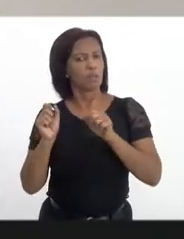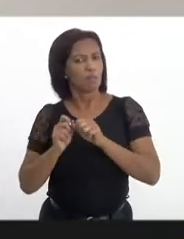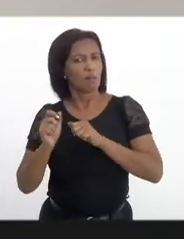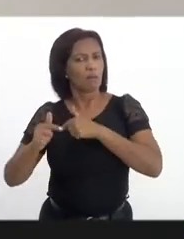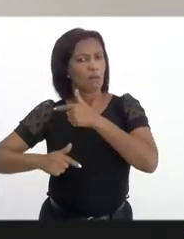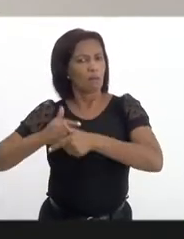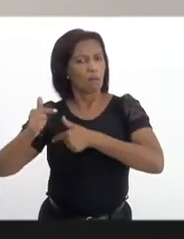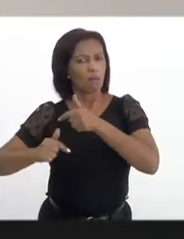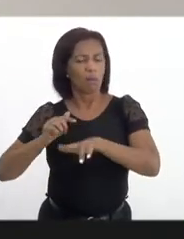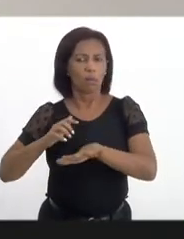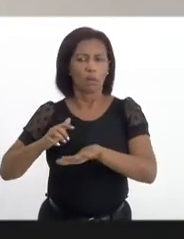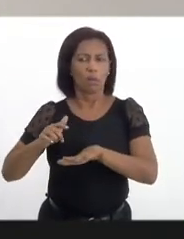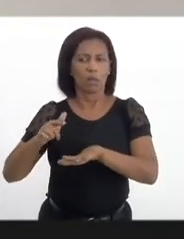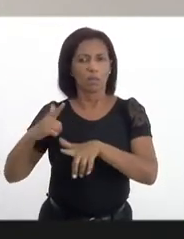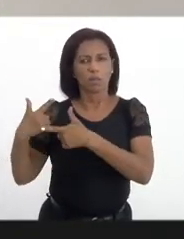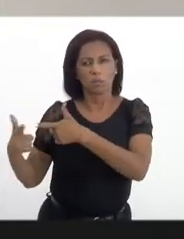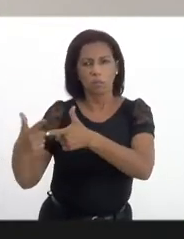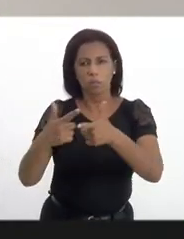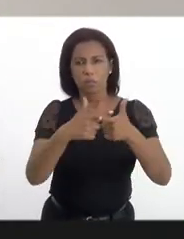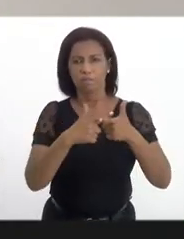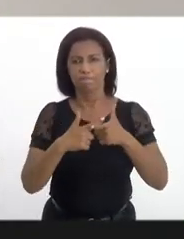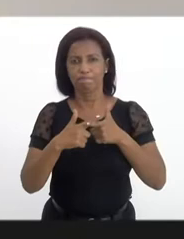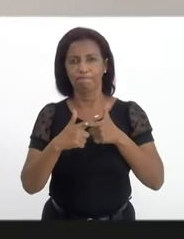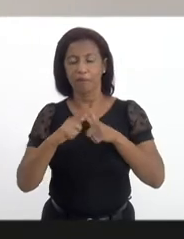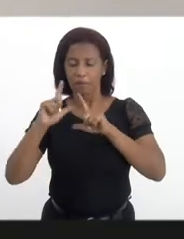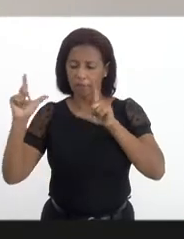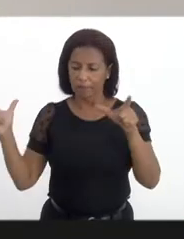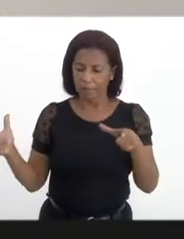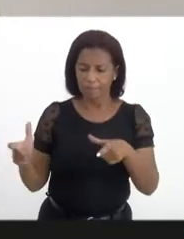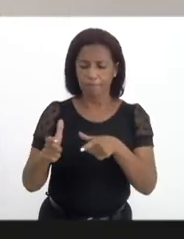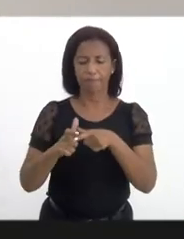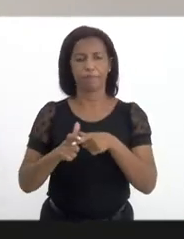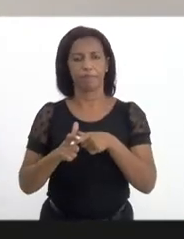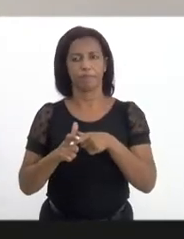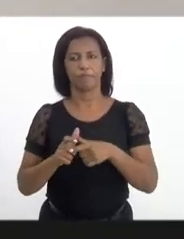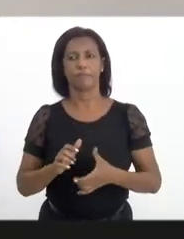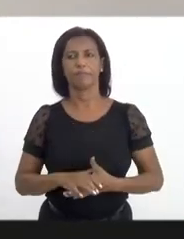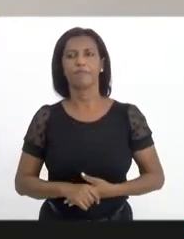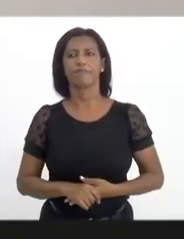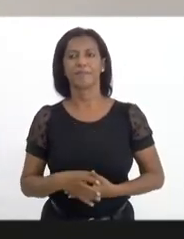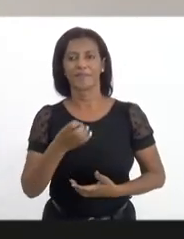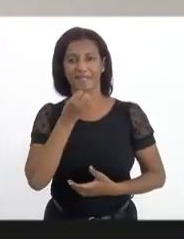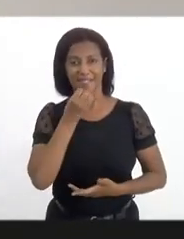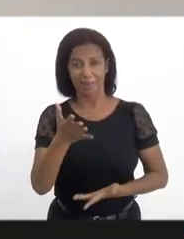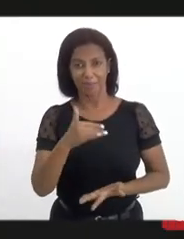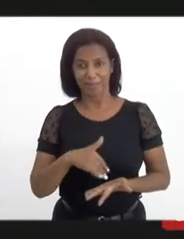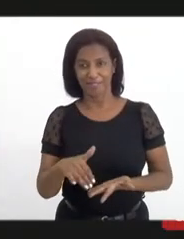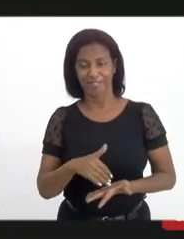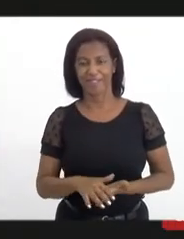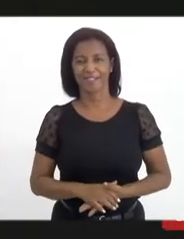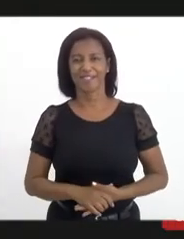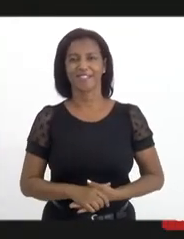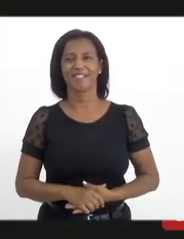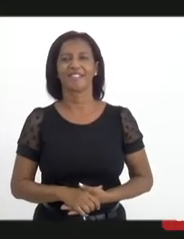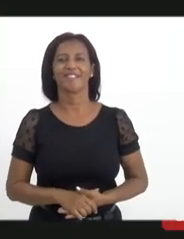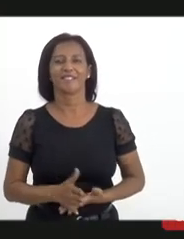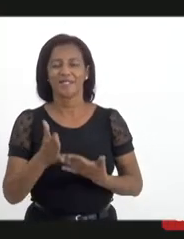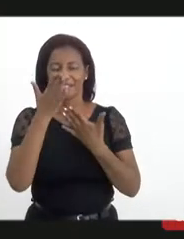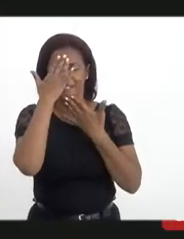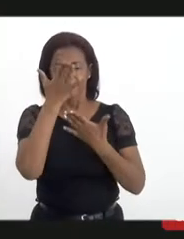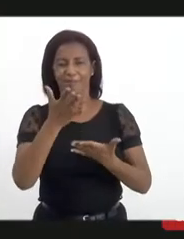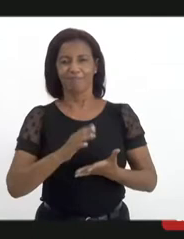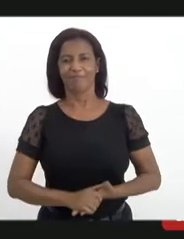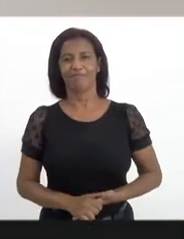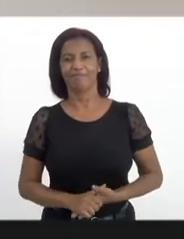situação e esse quadro, esse índice, venha a ser reduzido o quanto antes. Está bom, secretária? Obrigado.